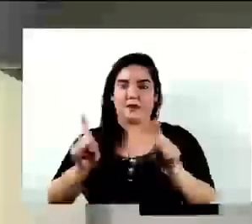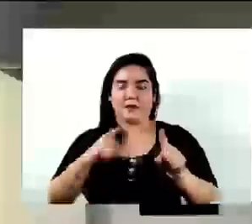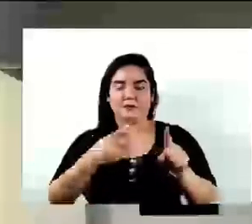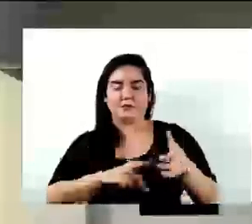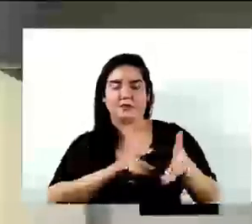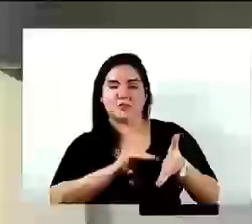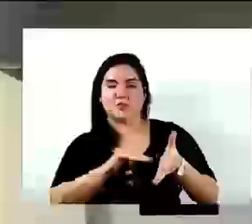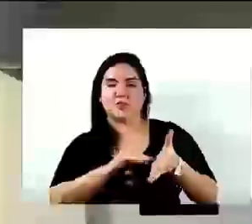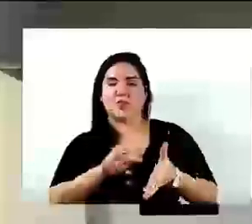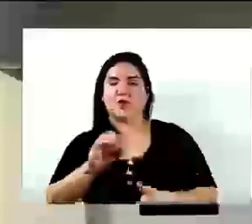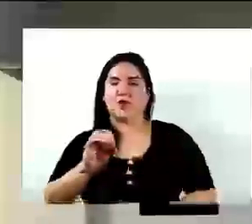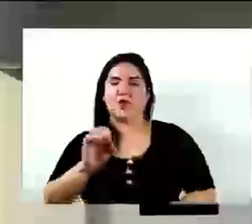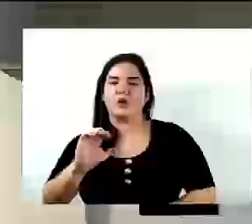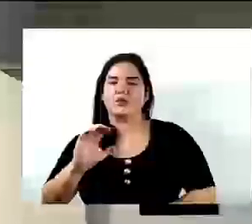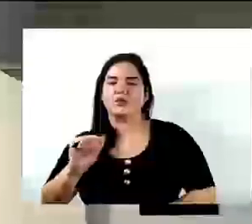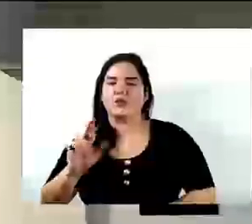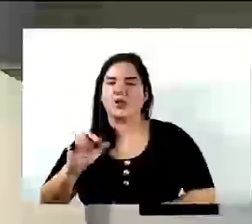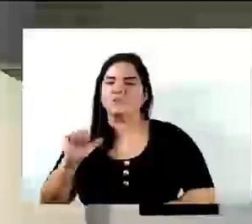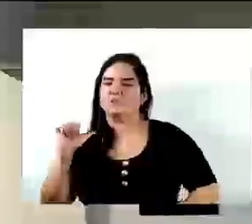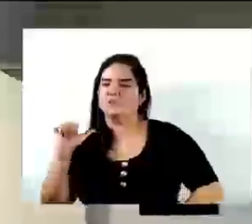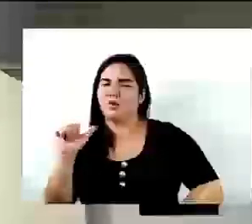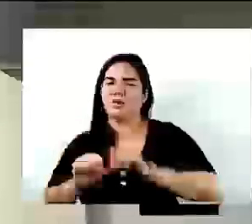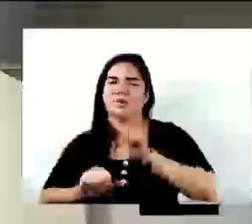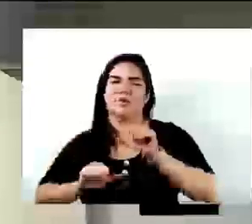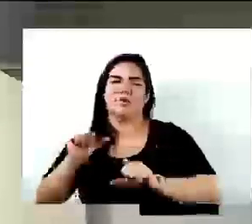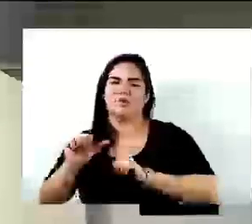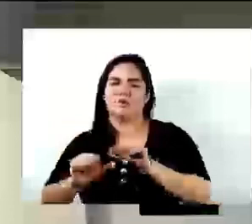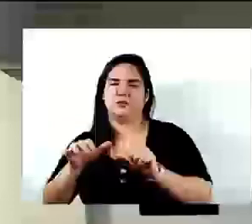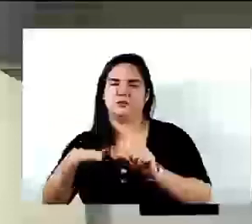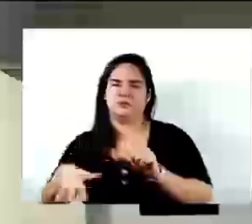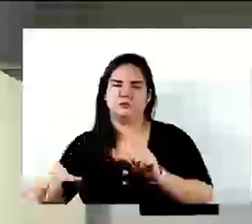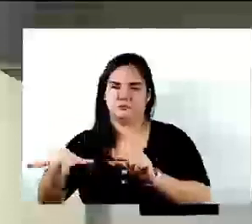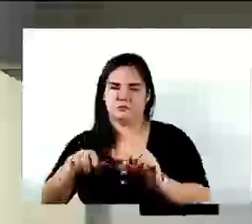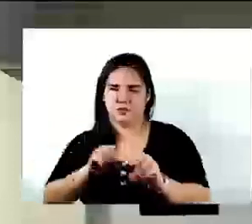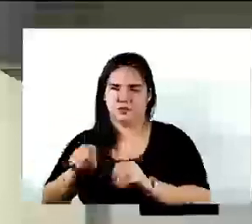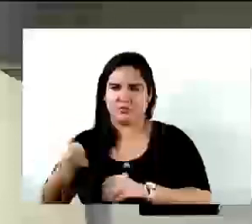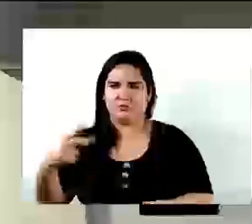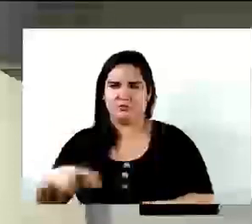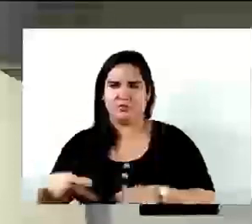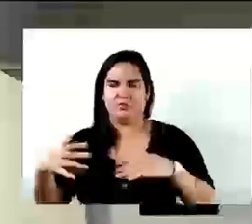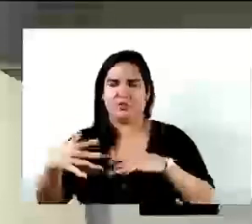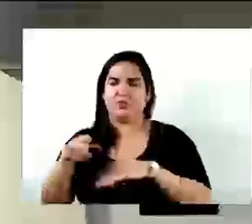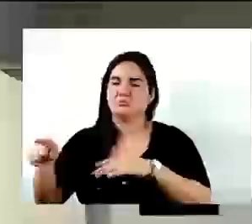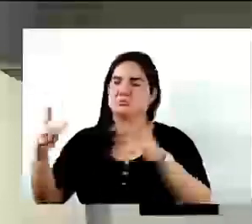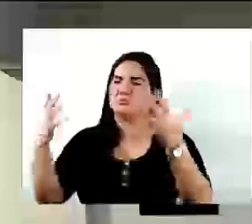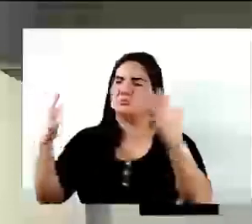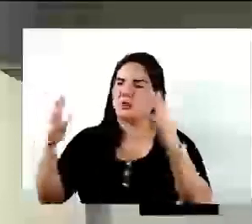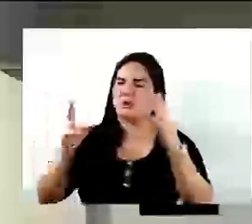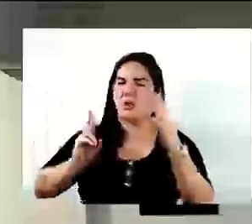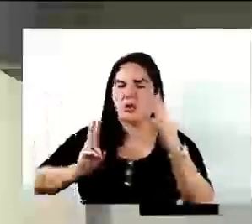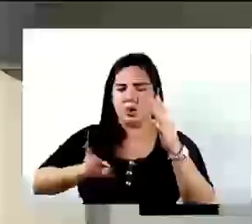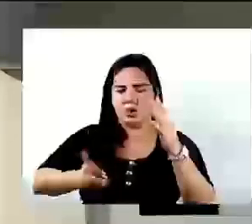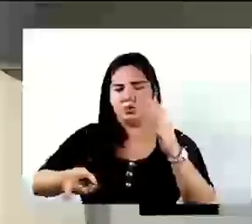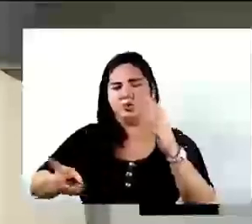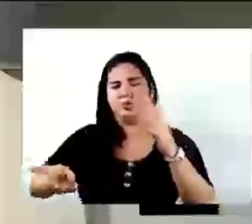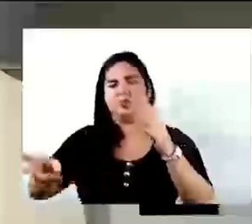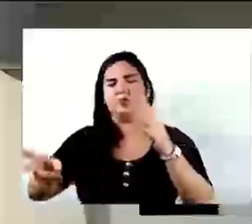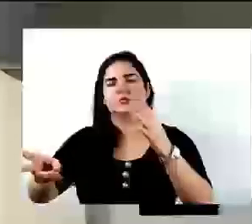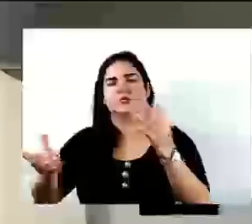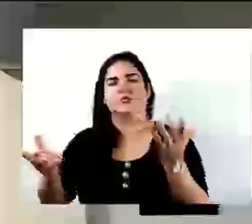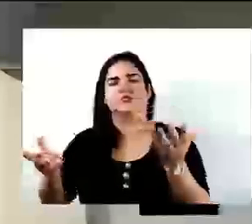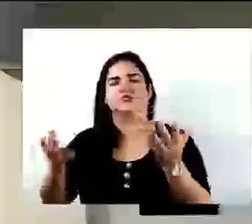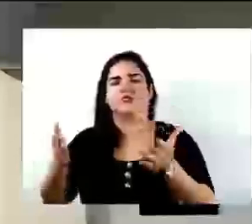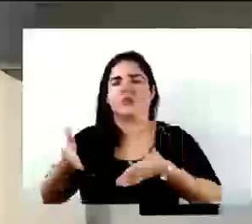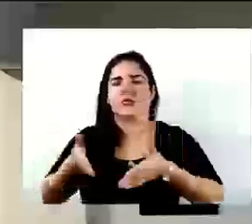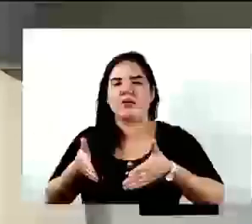Oscar, ele revolucionou a educação no nosso município. Oscar, estás de parabéns, continua assim, estás no